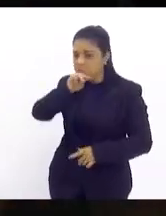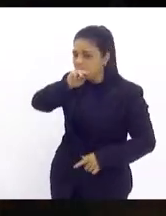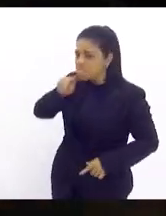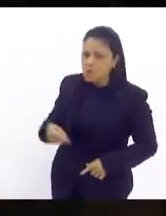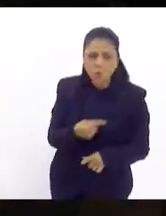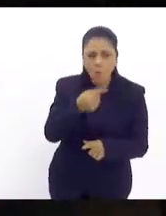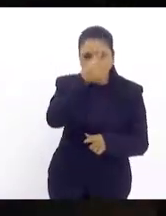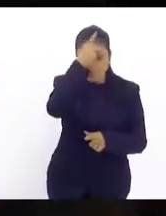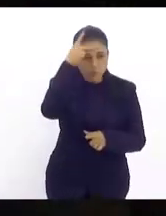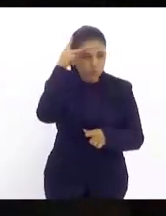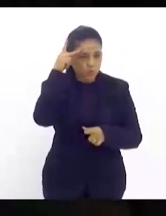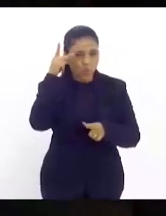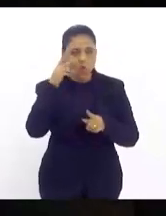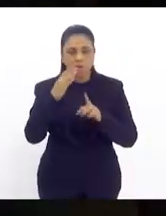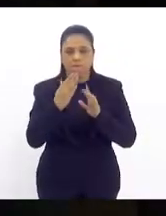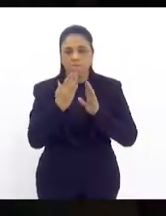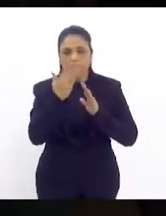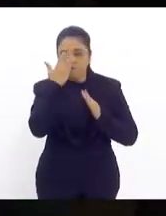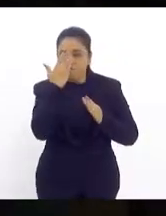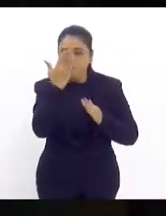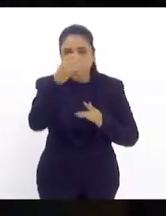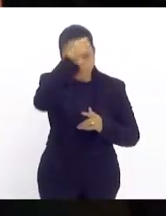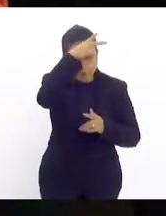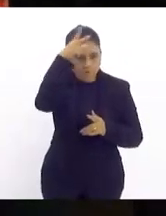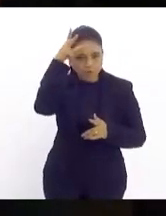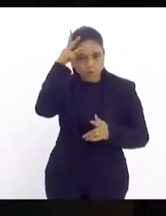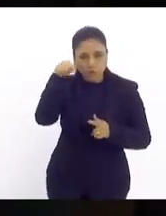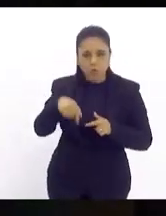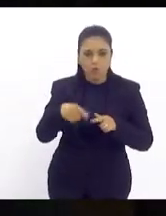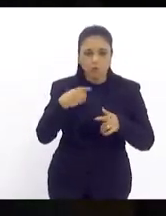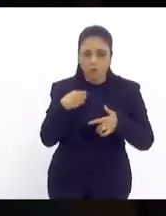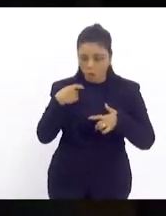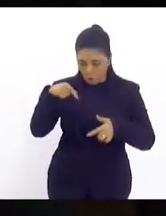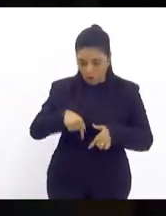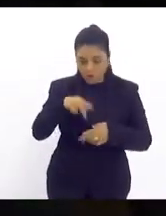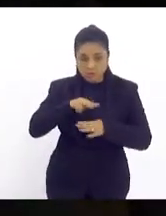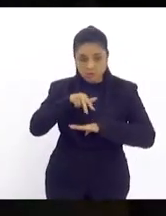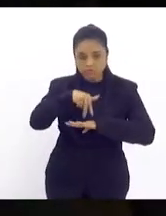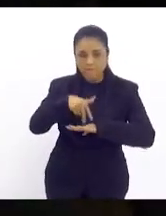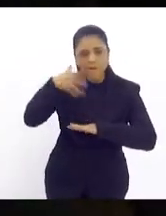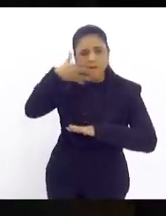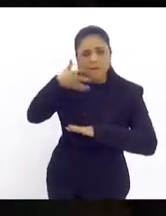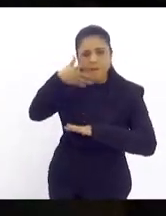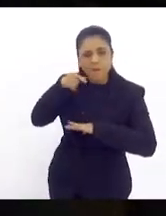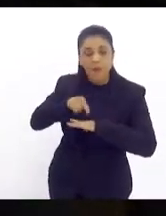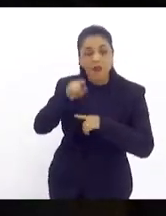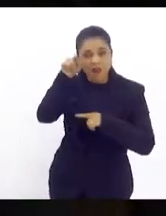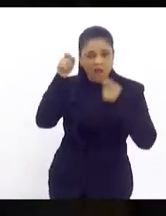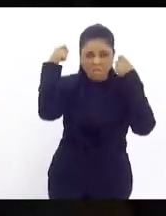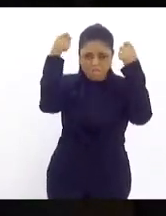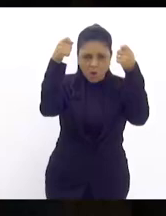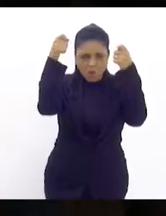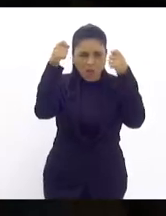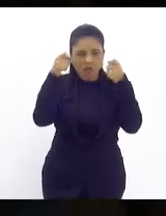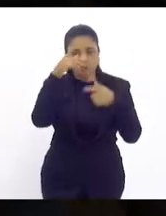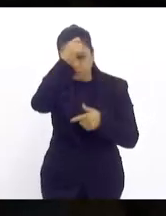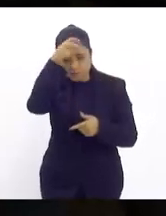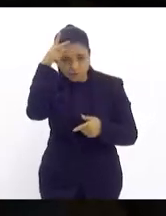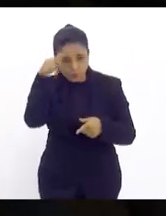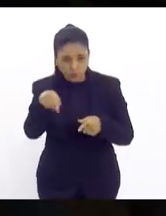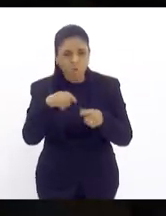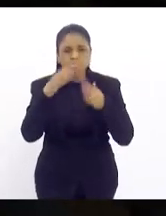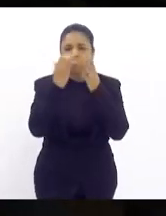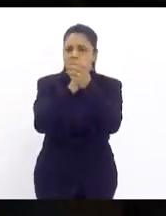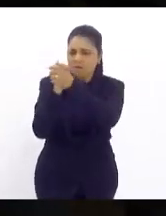prefeitura ontem, enquanto eu falava aqui, o protesto estava lá, protestando direito, então parabéns aos nordestinos,